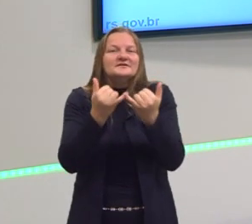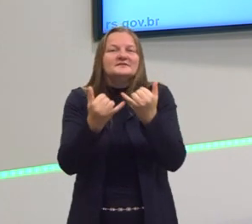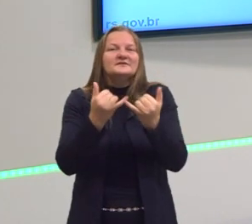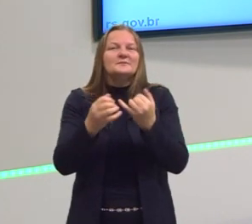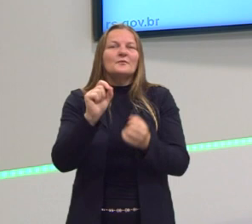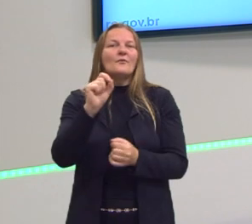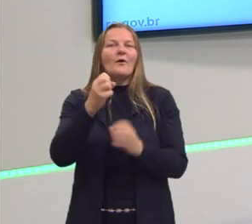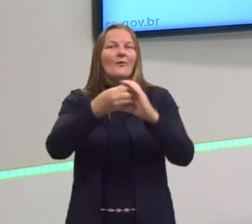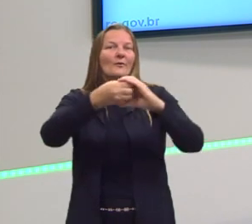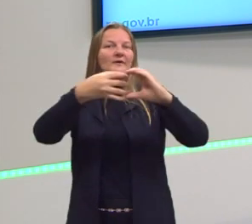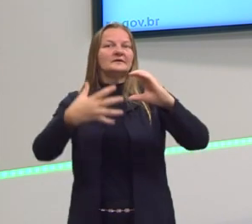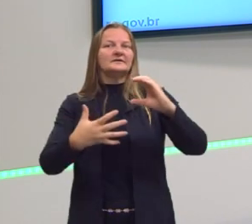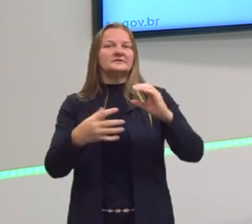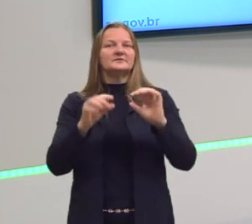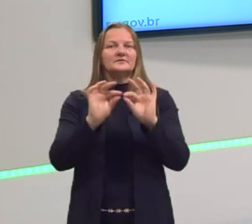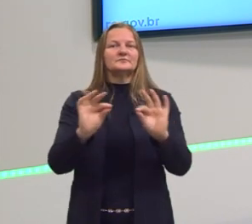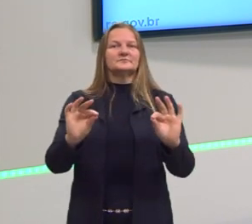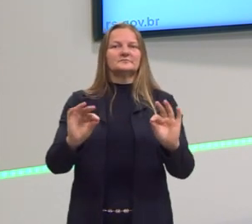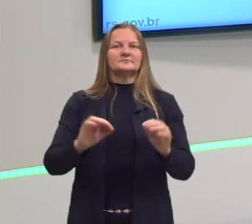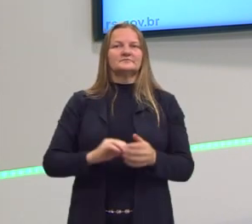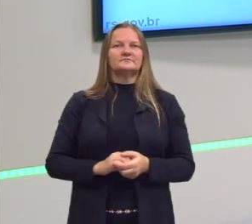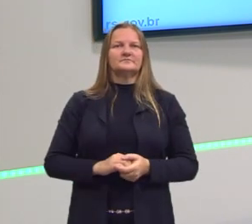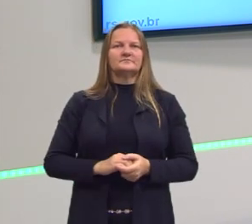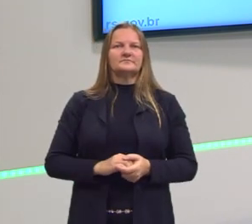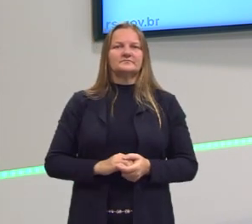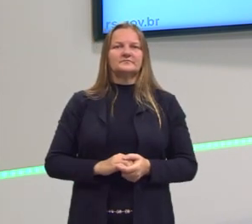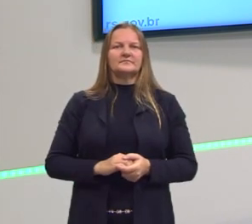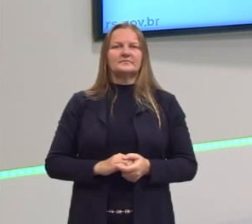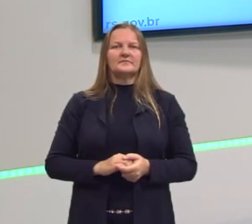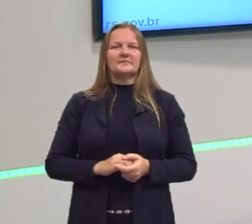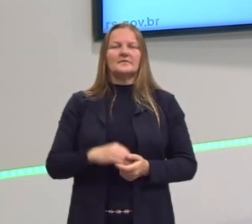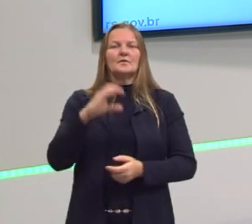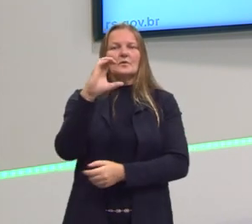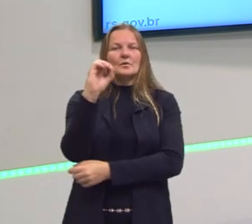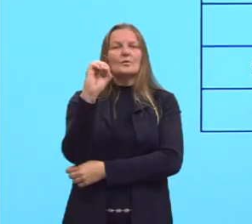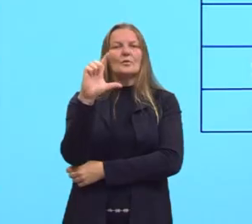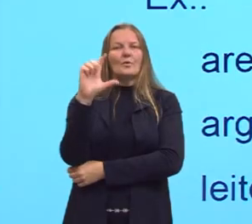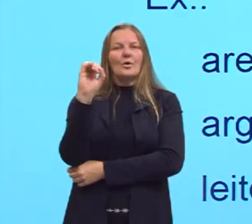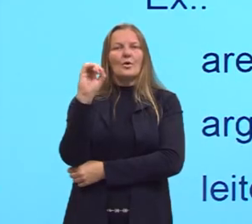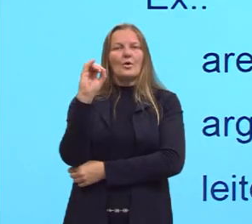Qual era a característica em comum deles? Ambos são coloides.